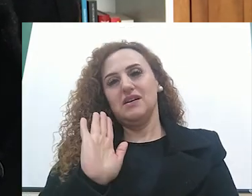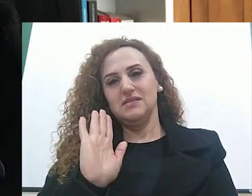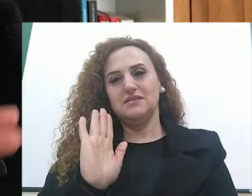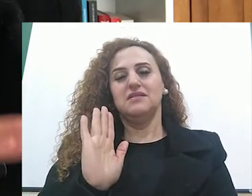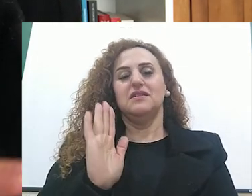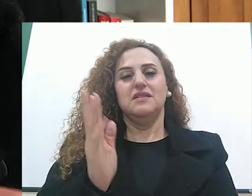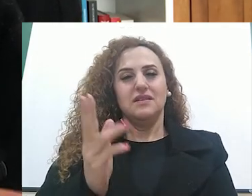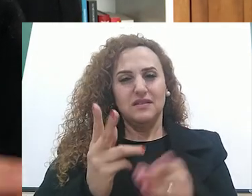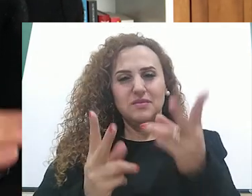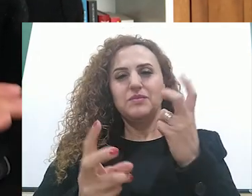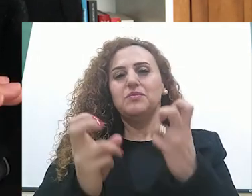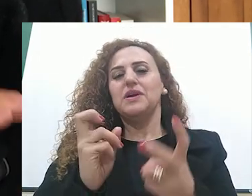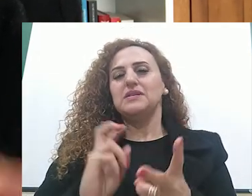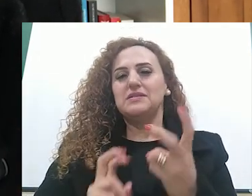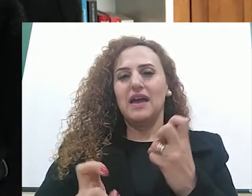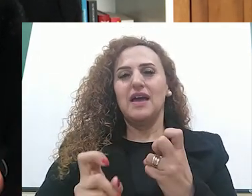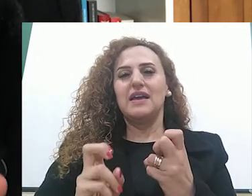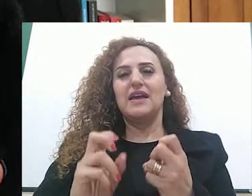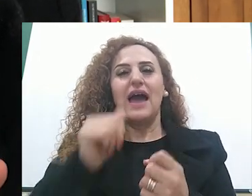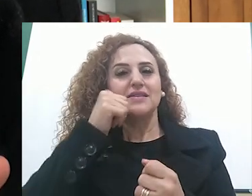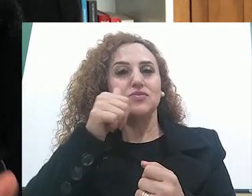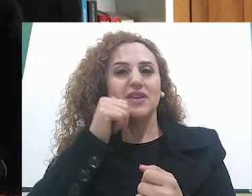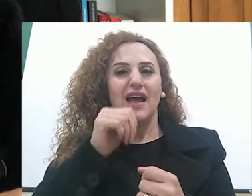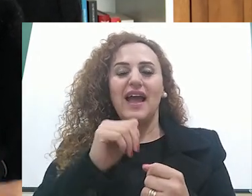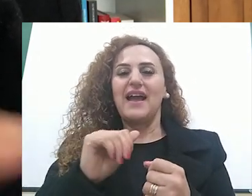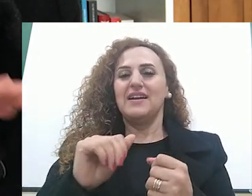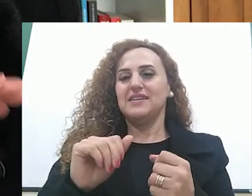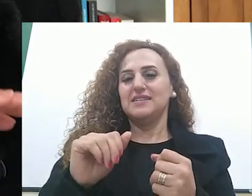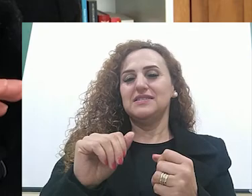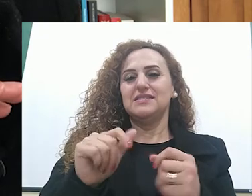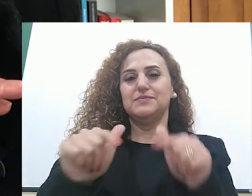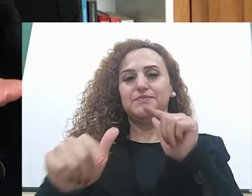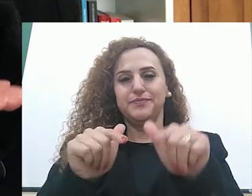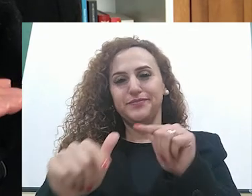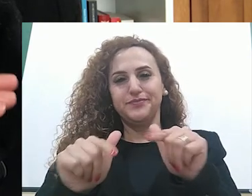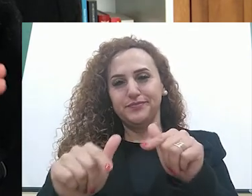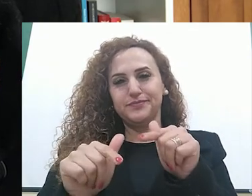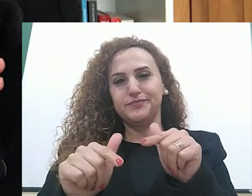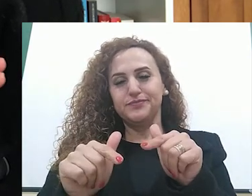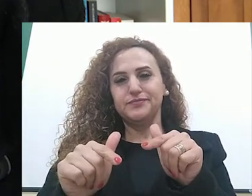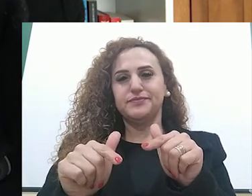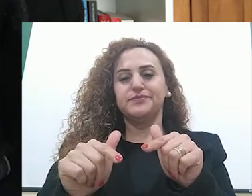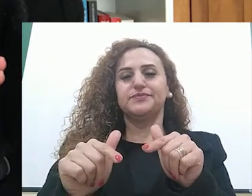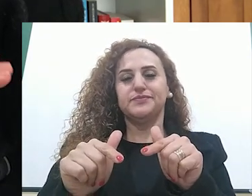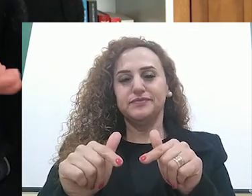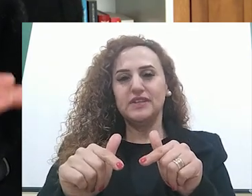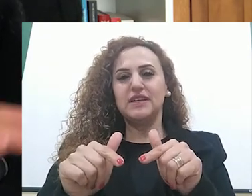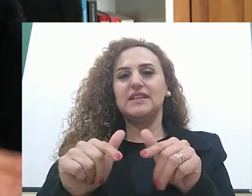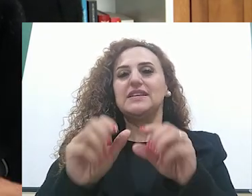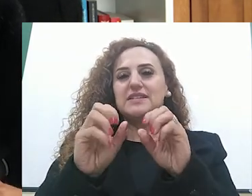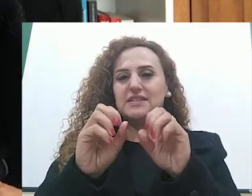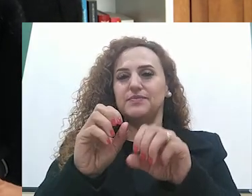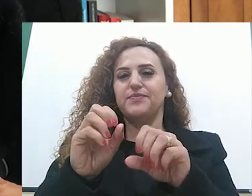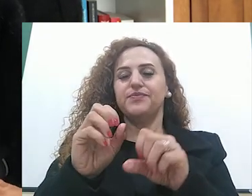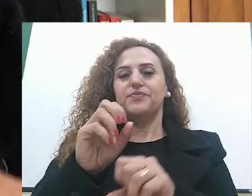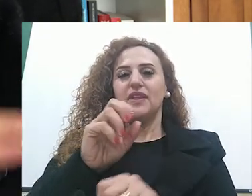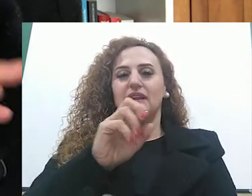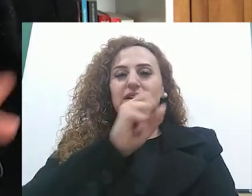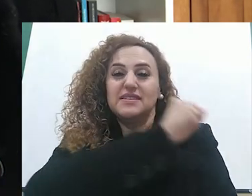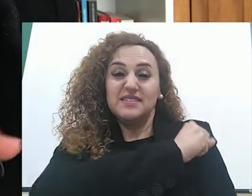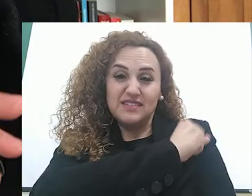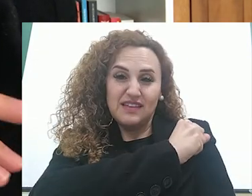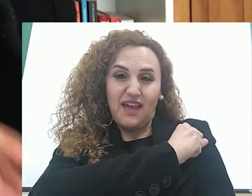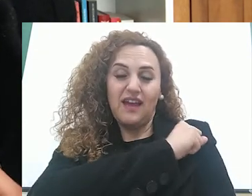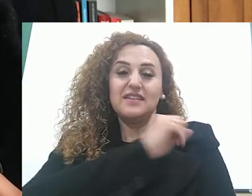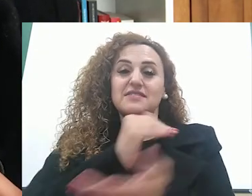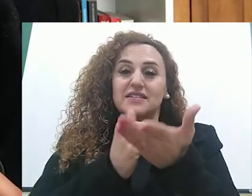a maioria das mulheres estão nessas séries iniciais, que são cargos que ganham menos, né?